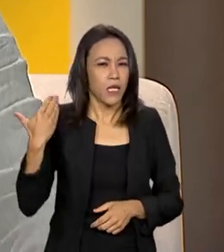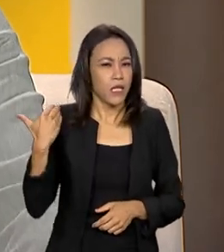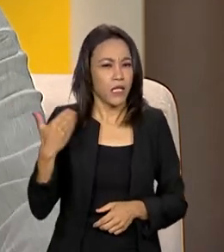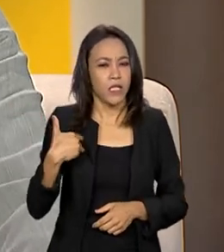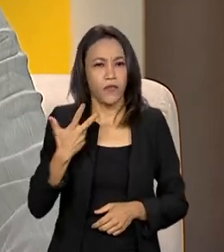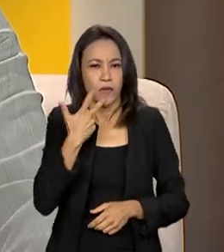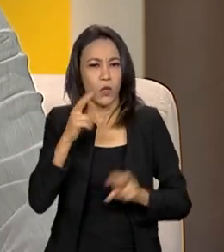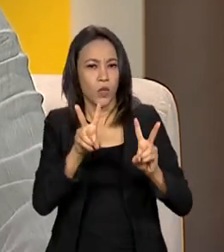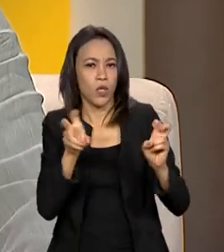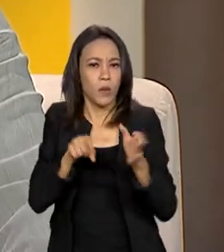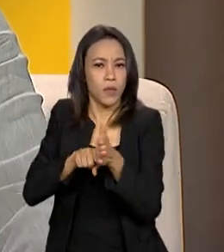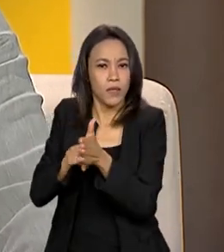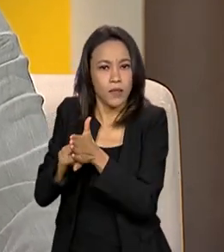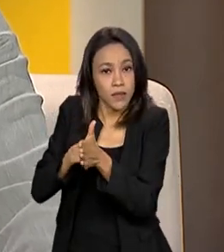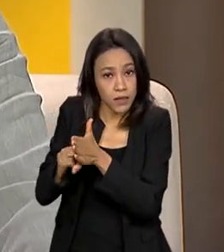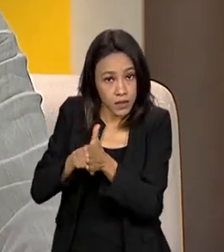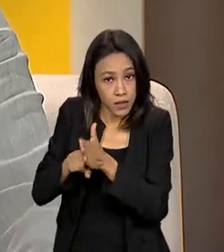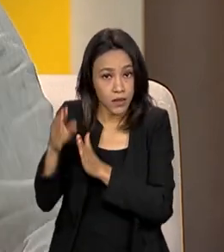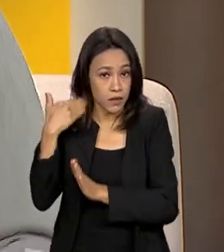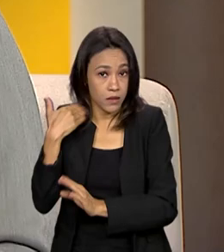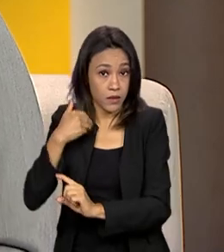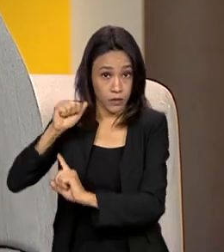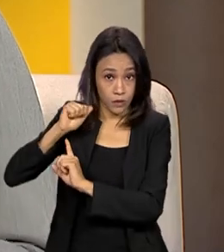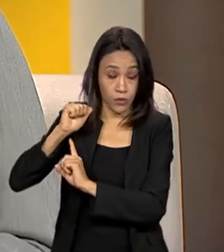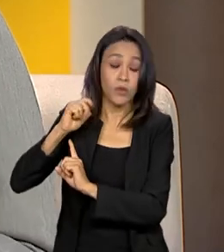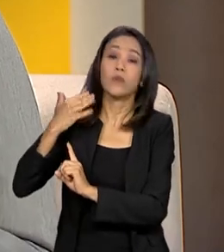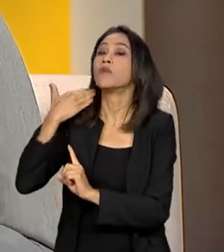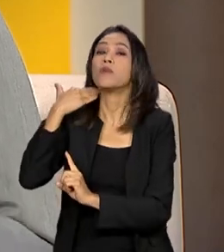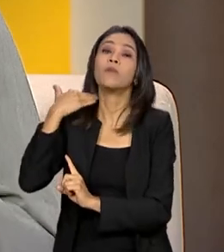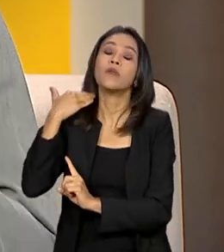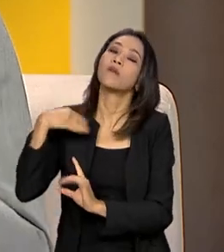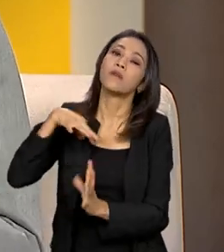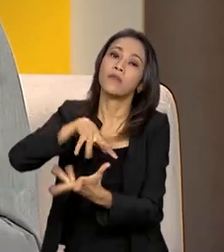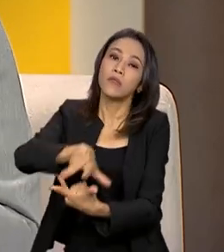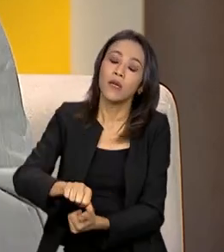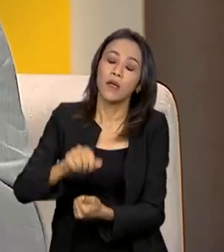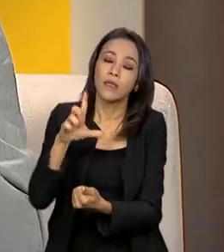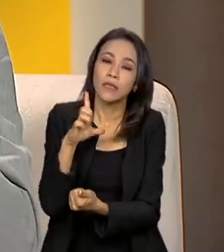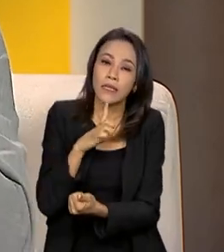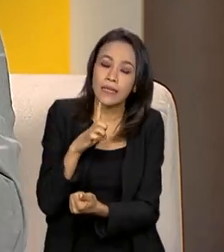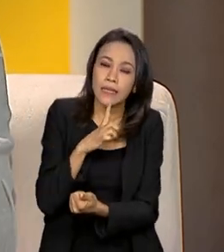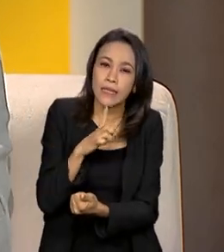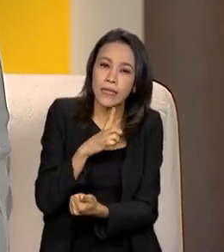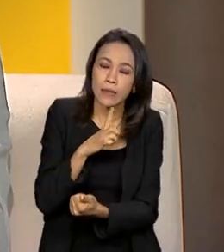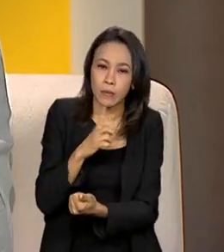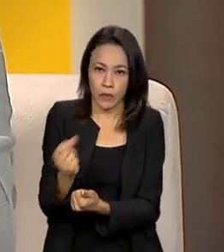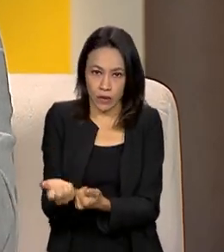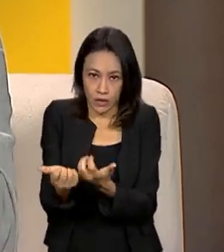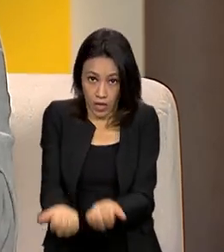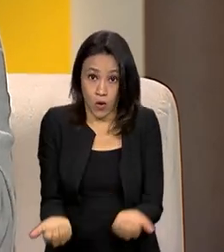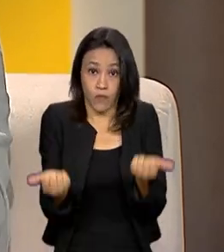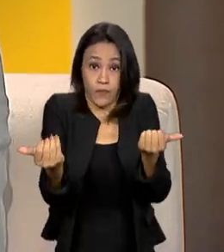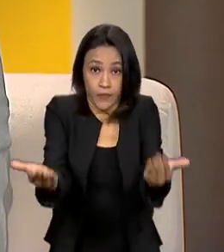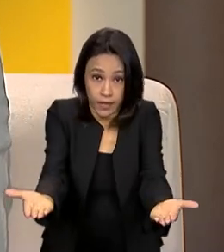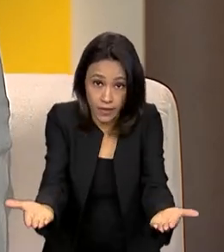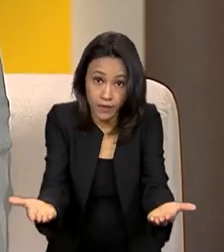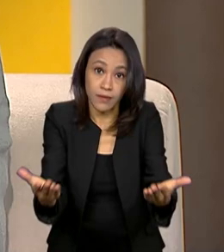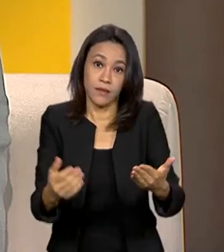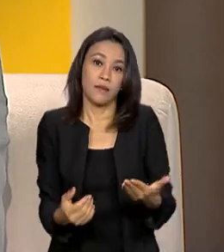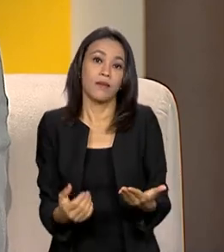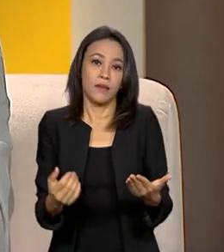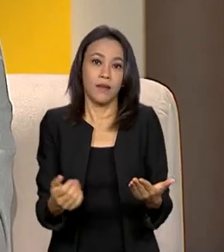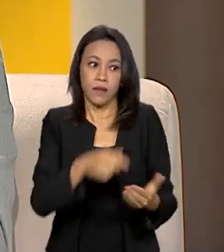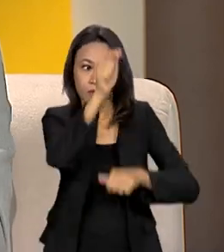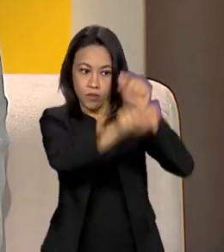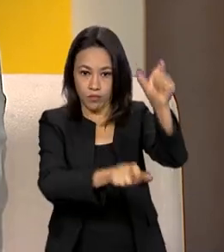pesquisa do Banco Mundial, a gente tem a capacidade que o governo oferta para o cidadão